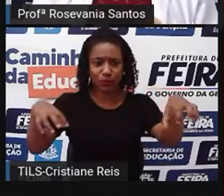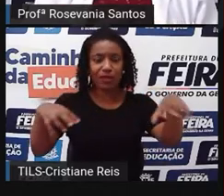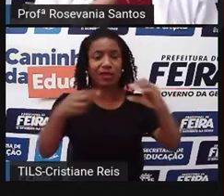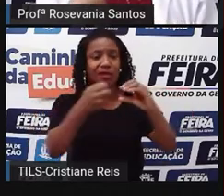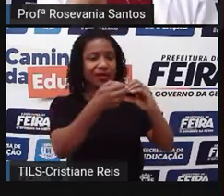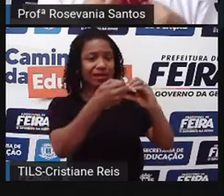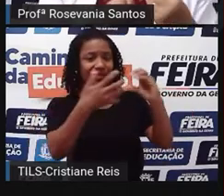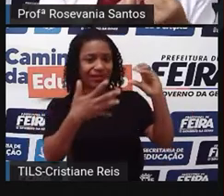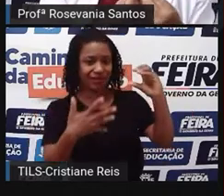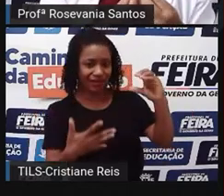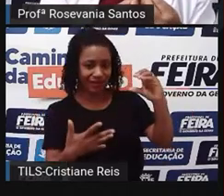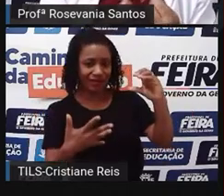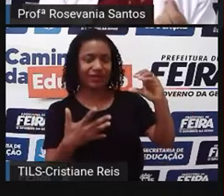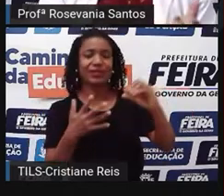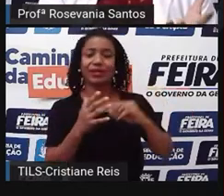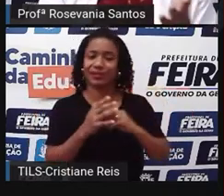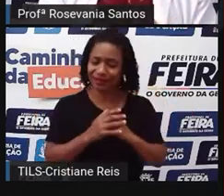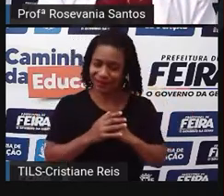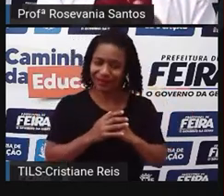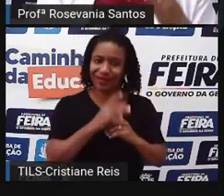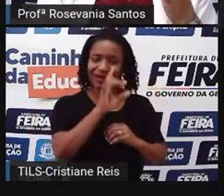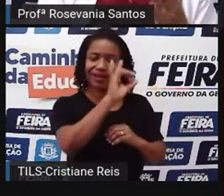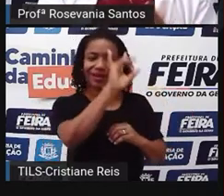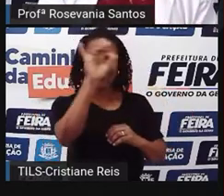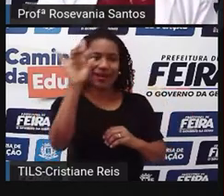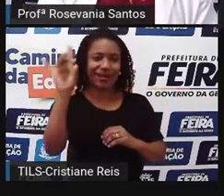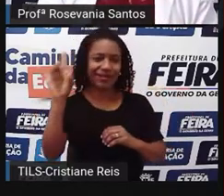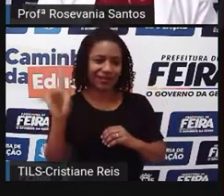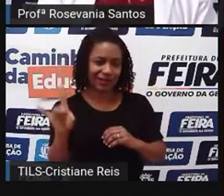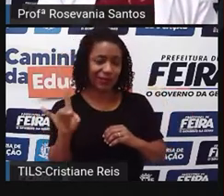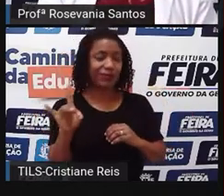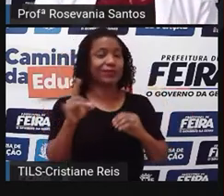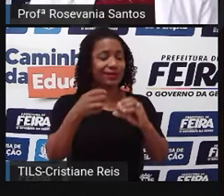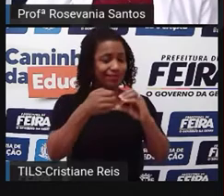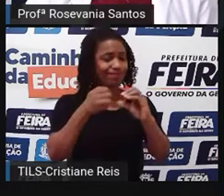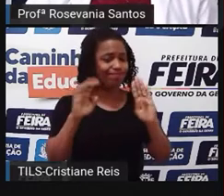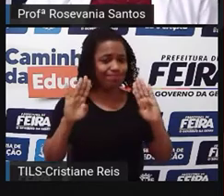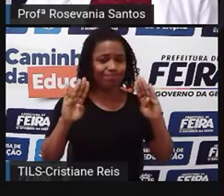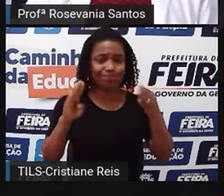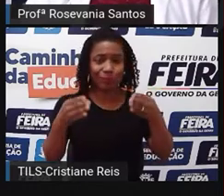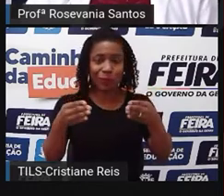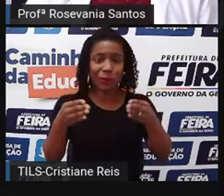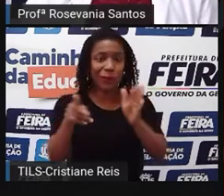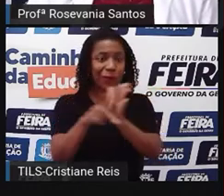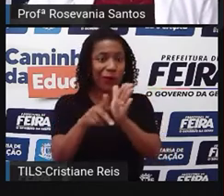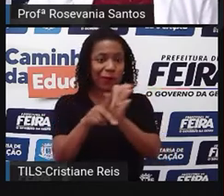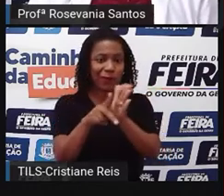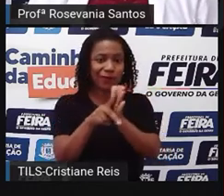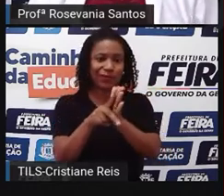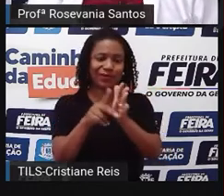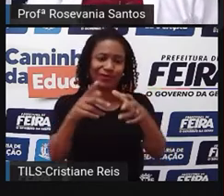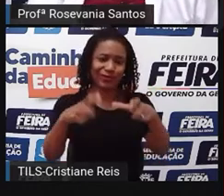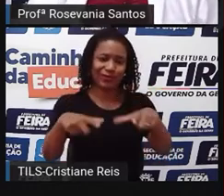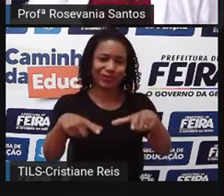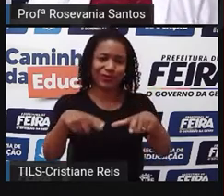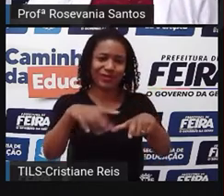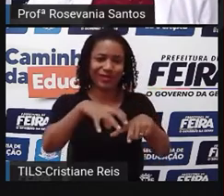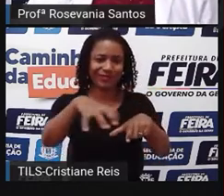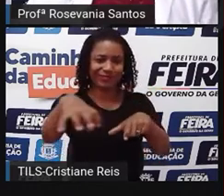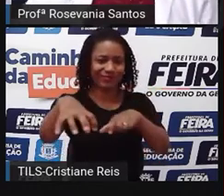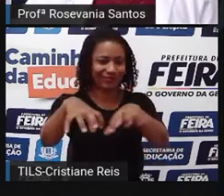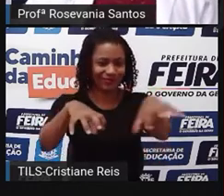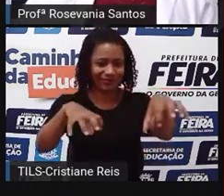características, de particularidades, de coisas específicas ali. Então, nós podemos observar esses